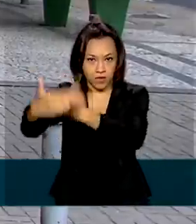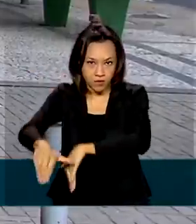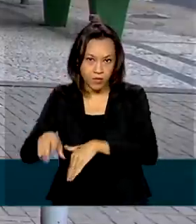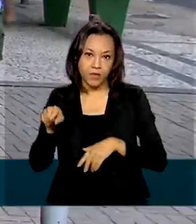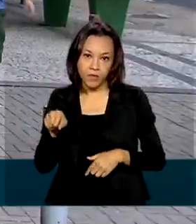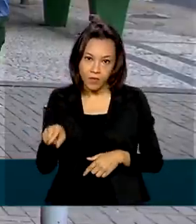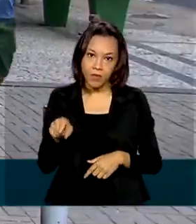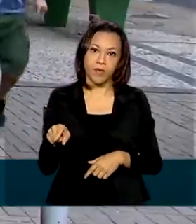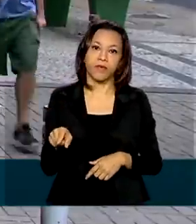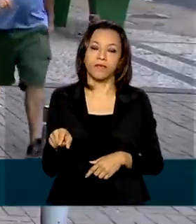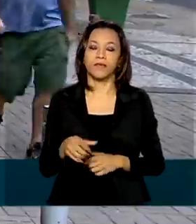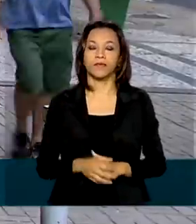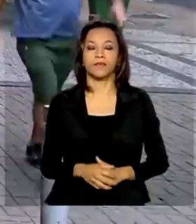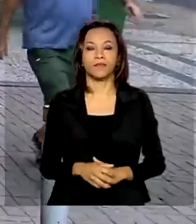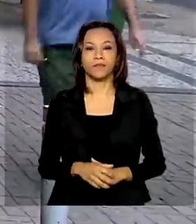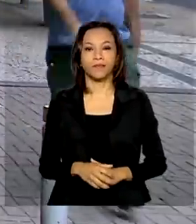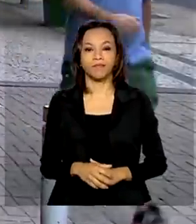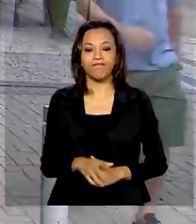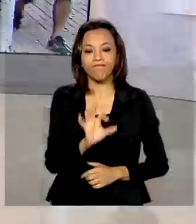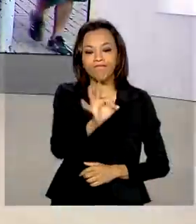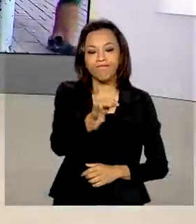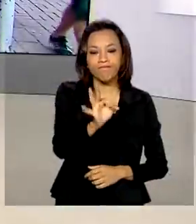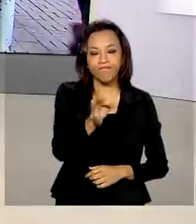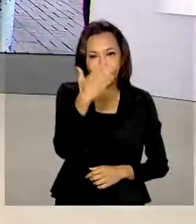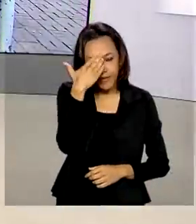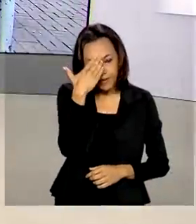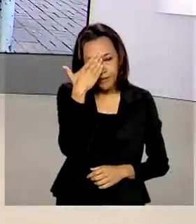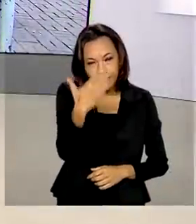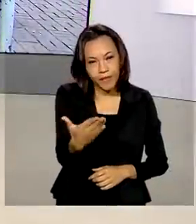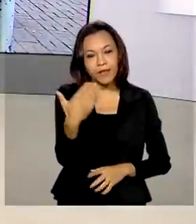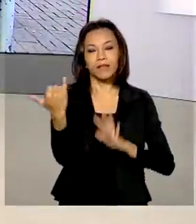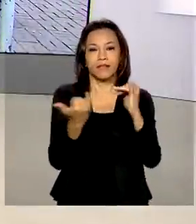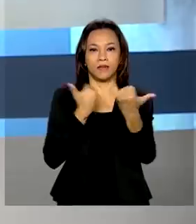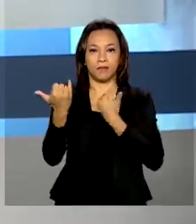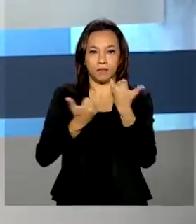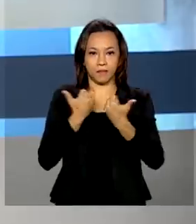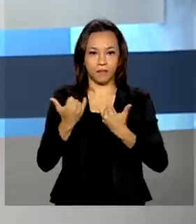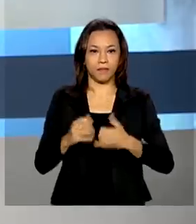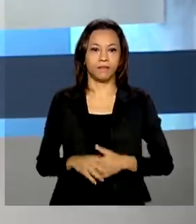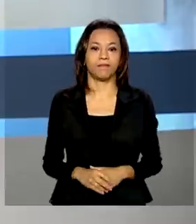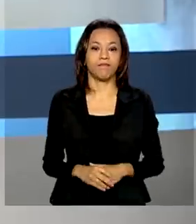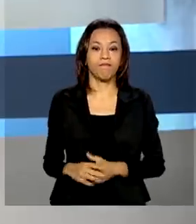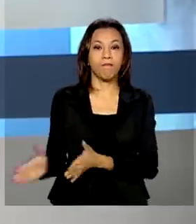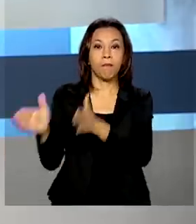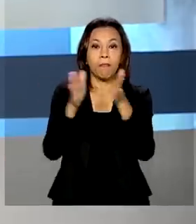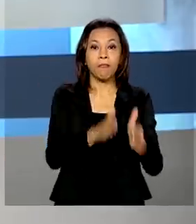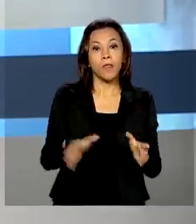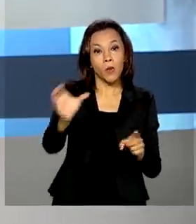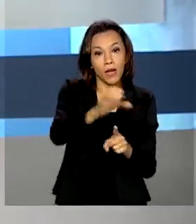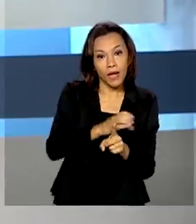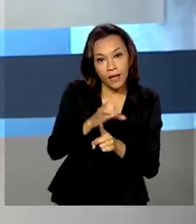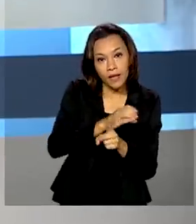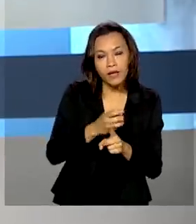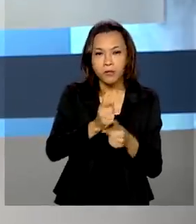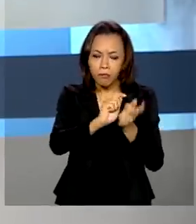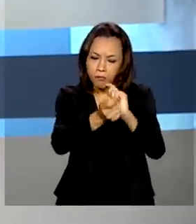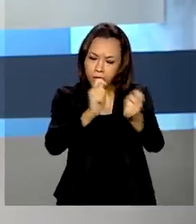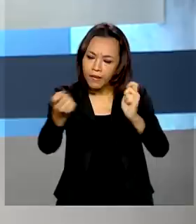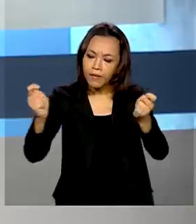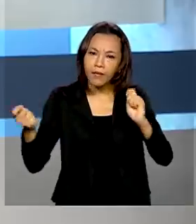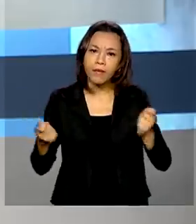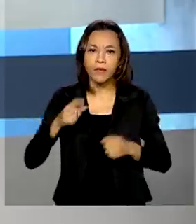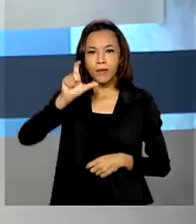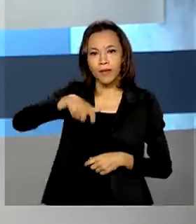realização do exame. Renata. Tá certo, Alessandra. Obrigada pelas suas informações. O calendário de pagamento do Bolsa Família de